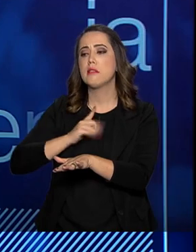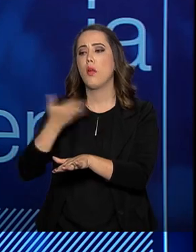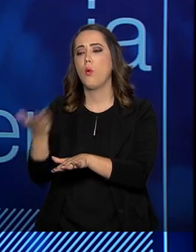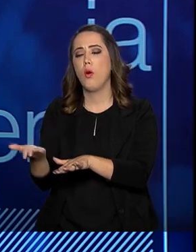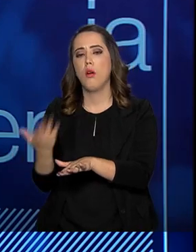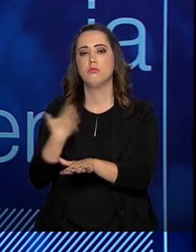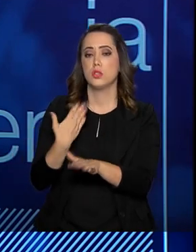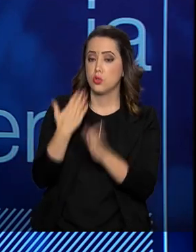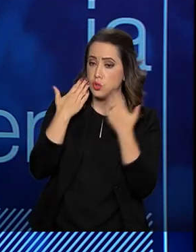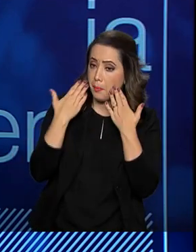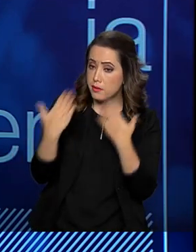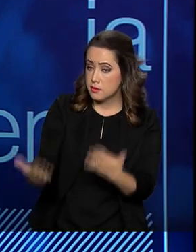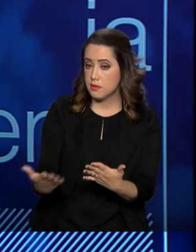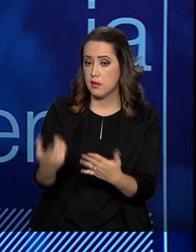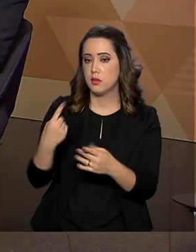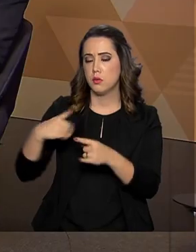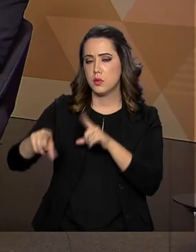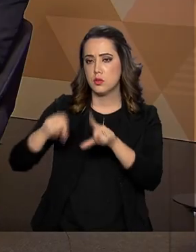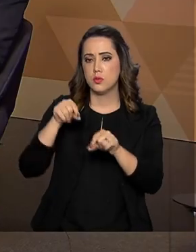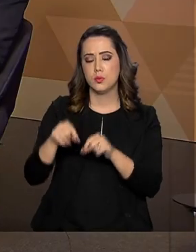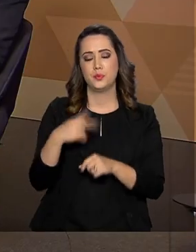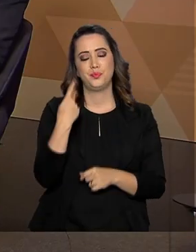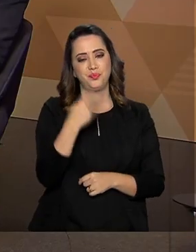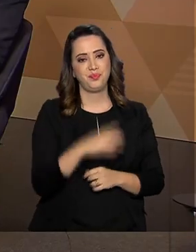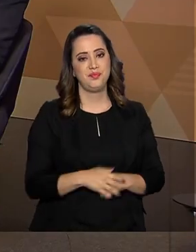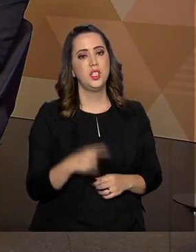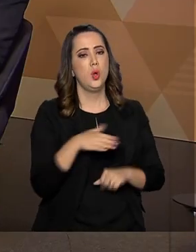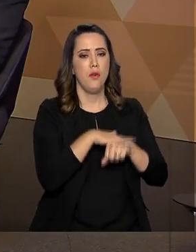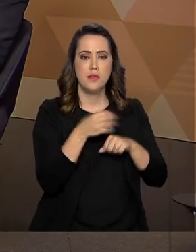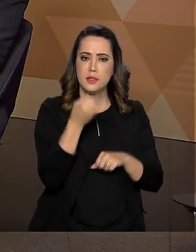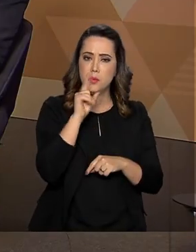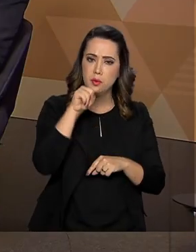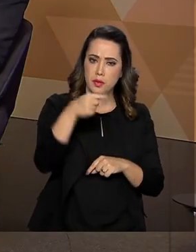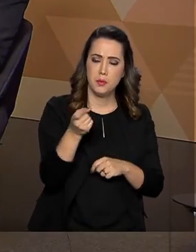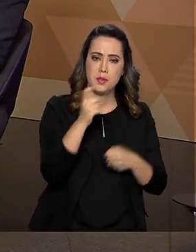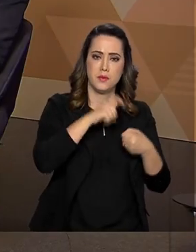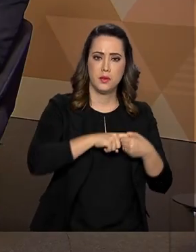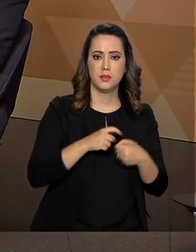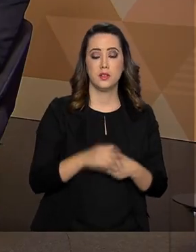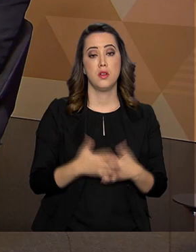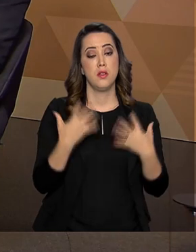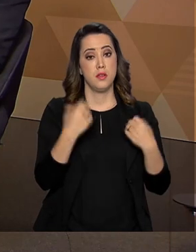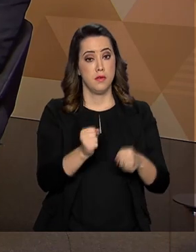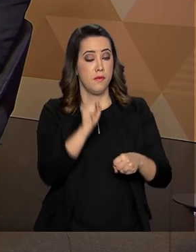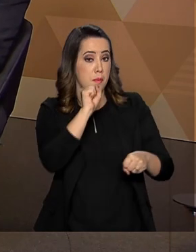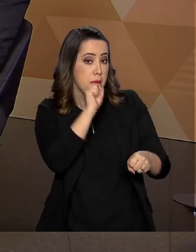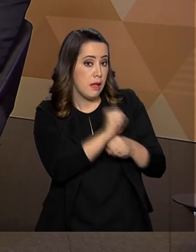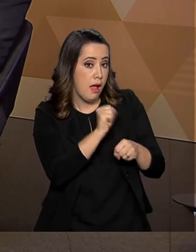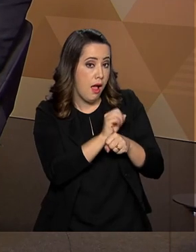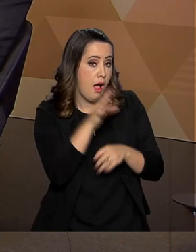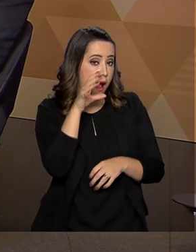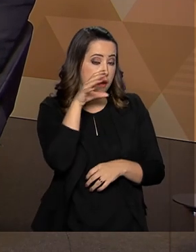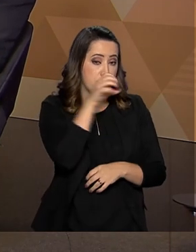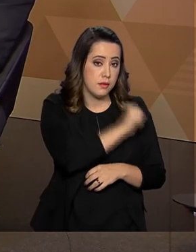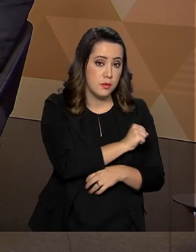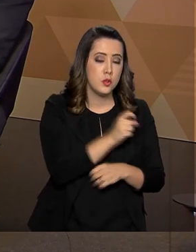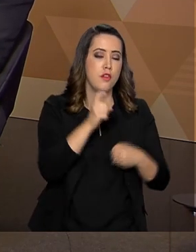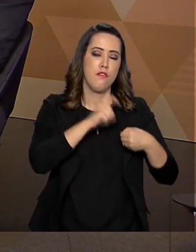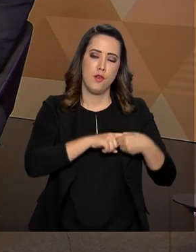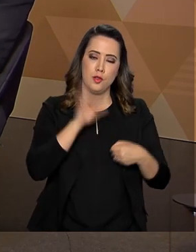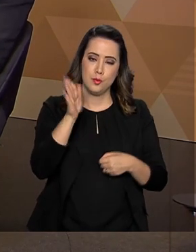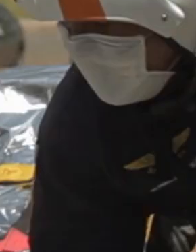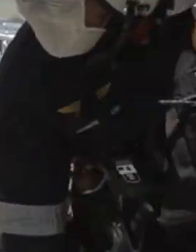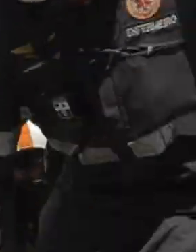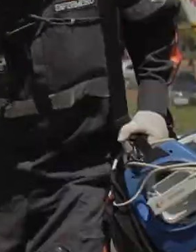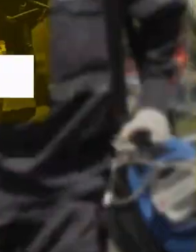a tomada de decisão. A conversa está boa, daqui a pouco a gente volta. Vamos fazer um breve intervalo e voltamos